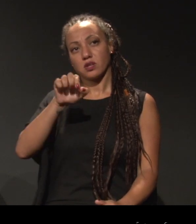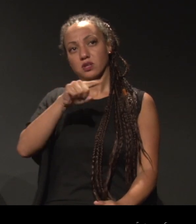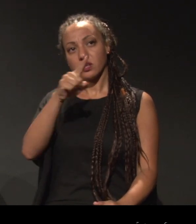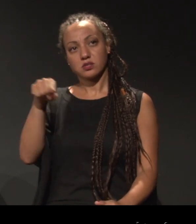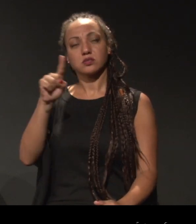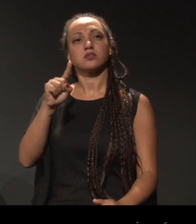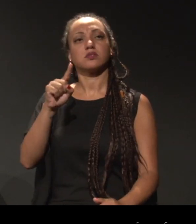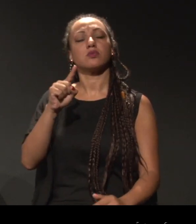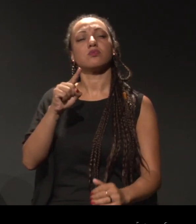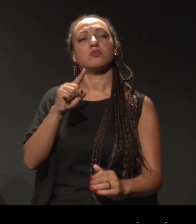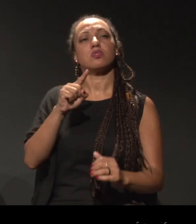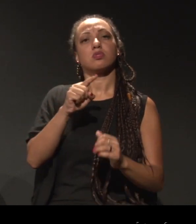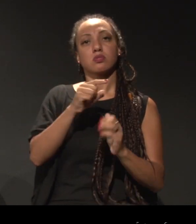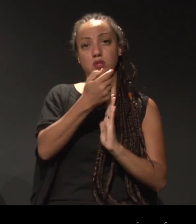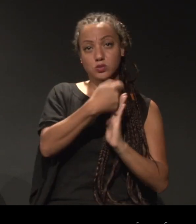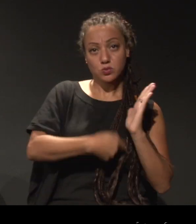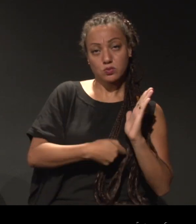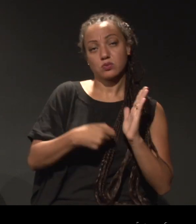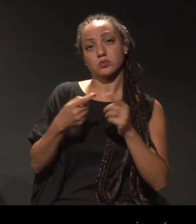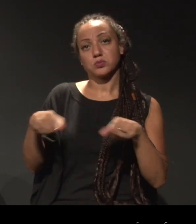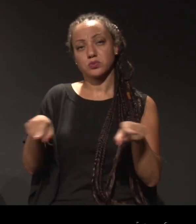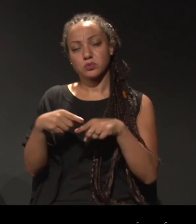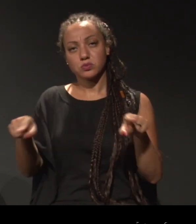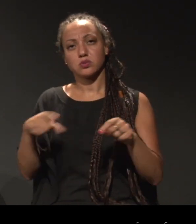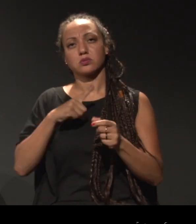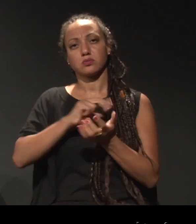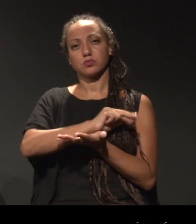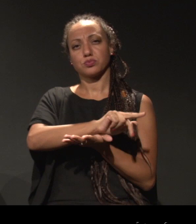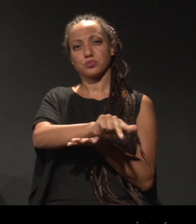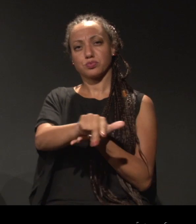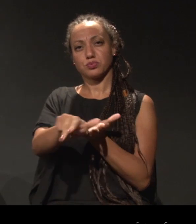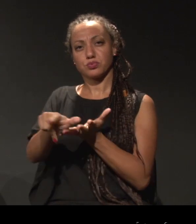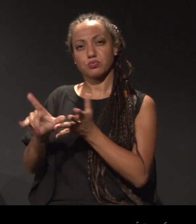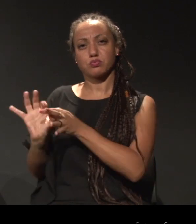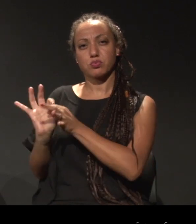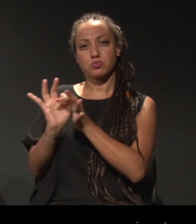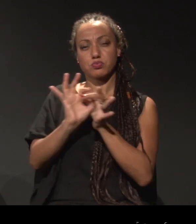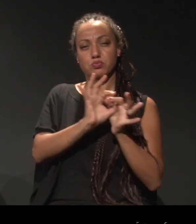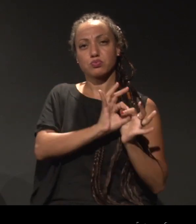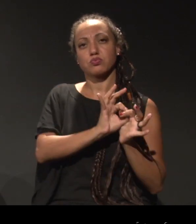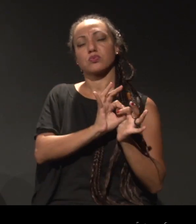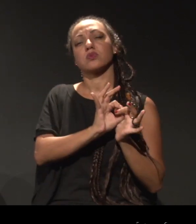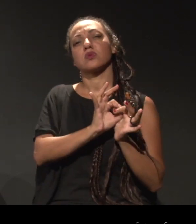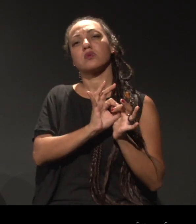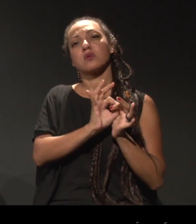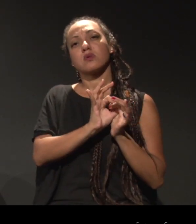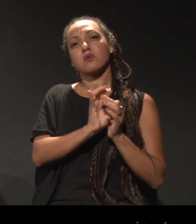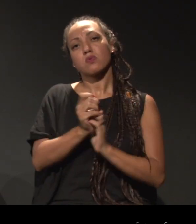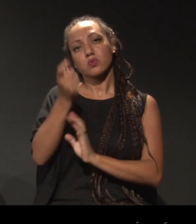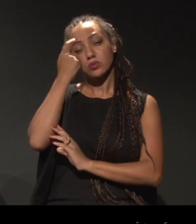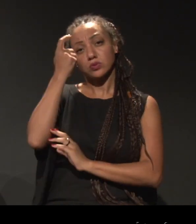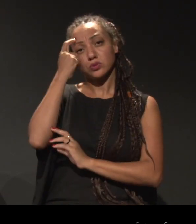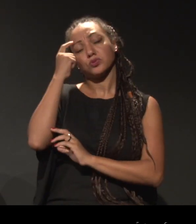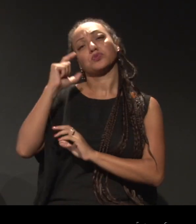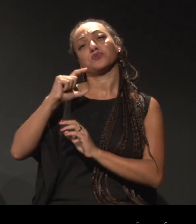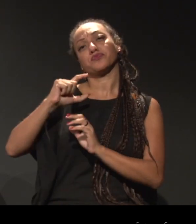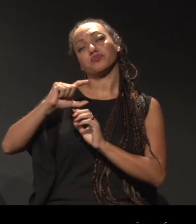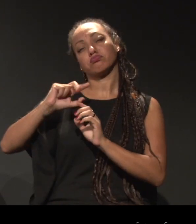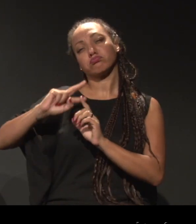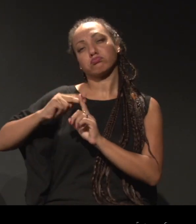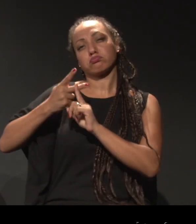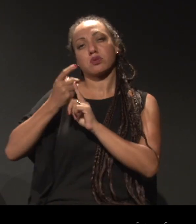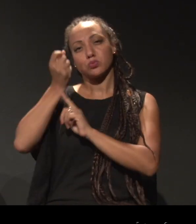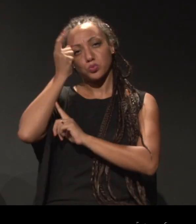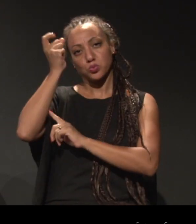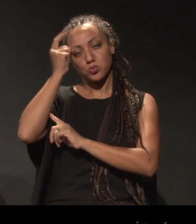musicais, que foram e são derivados de todos os cruzamentos sígnicos e cognitivos transculturais, nos quais os signos e